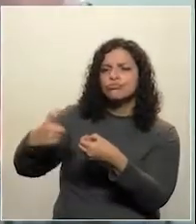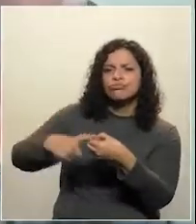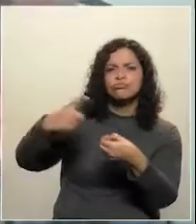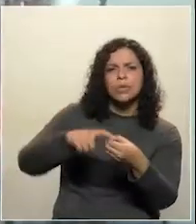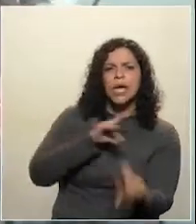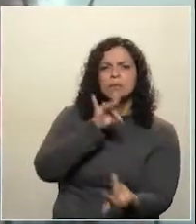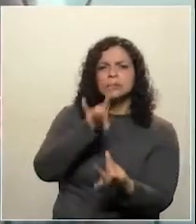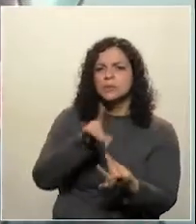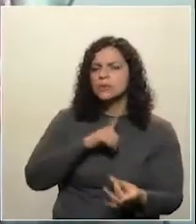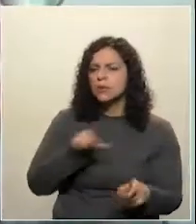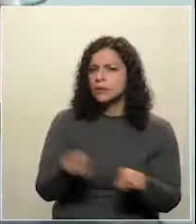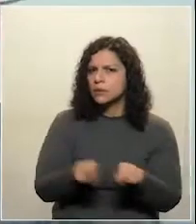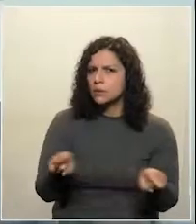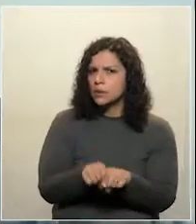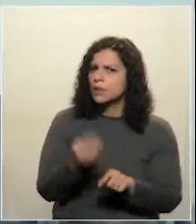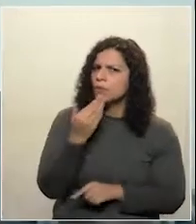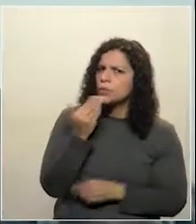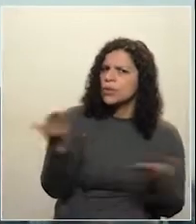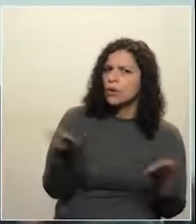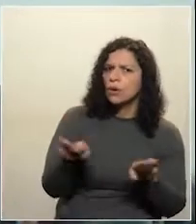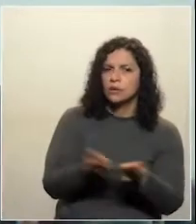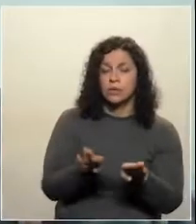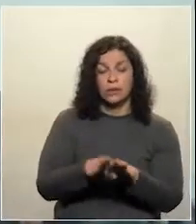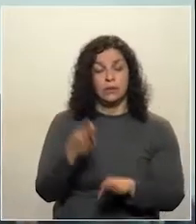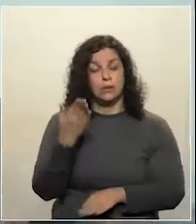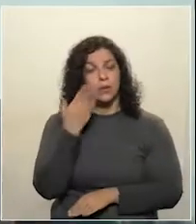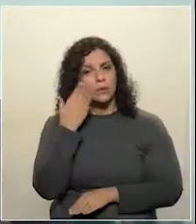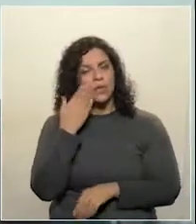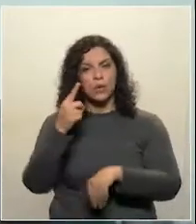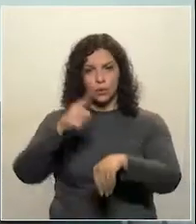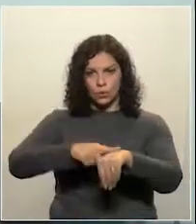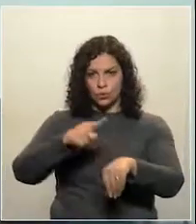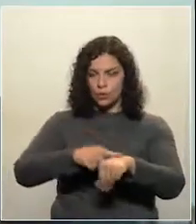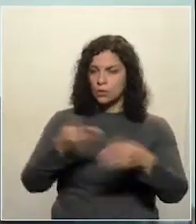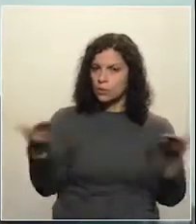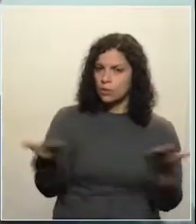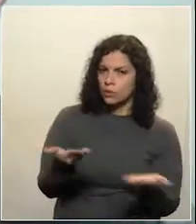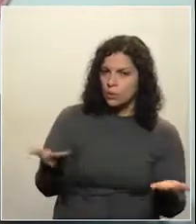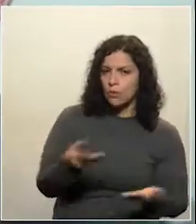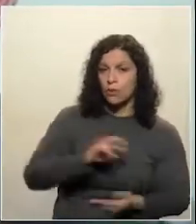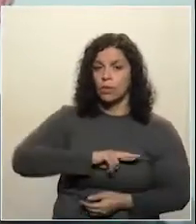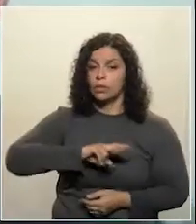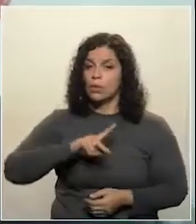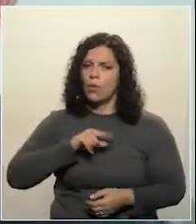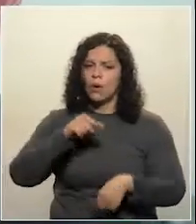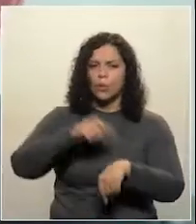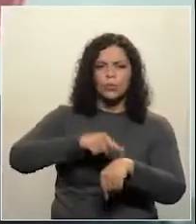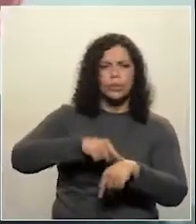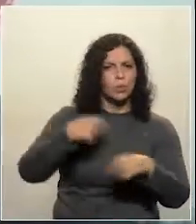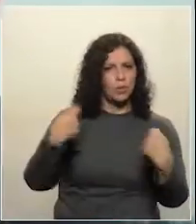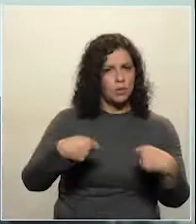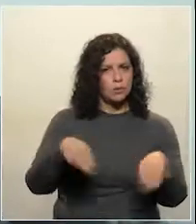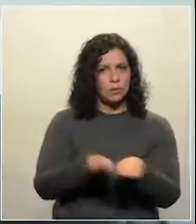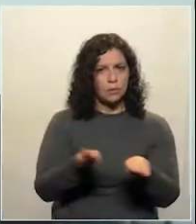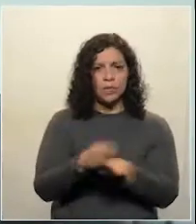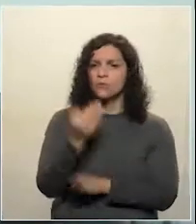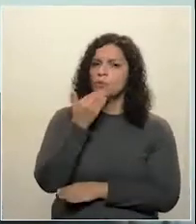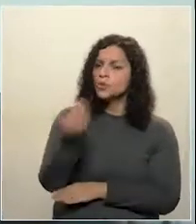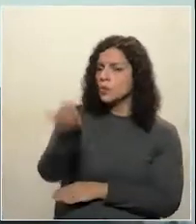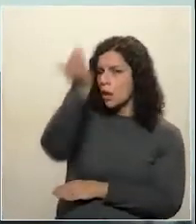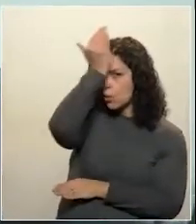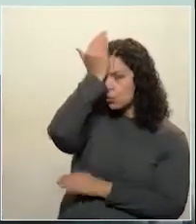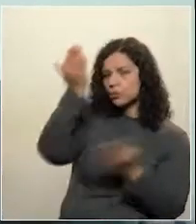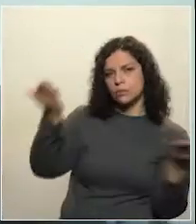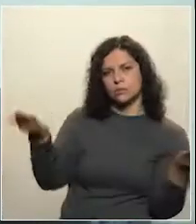gostaria até de fazer um apelo, sei que o tempo muitas vezes não é o tempo que nós precisaríamos e gostaríamos, mas fazia um apelo ao leito do